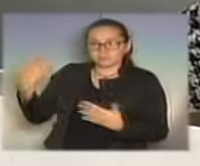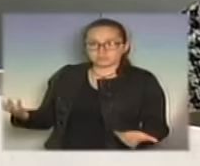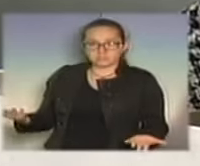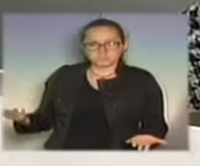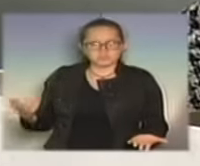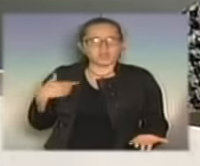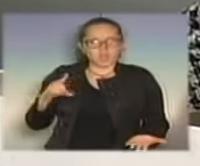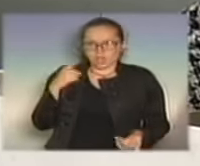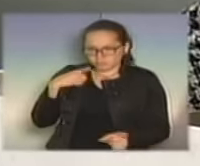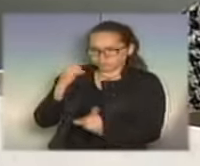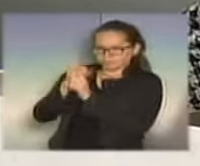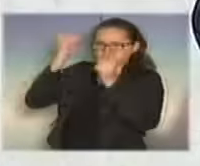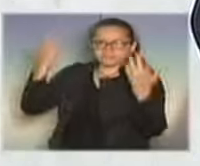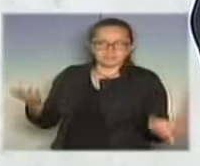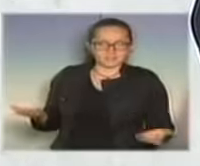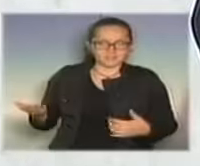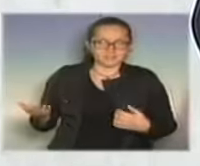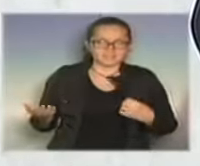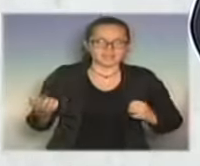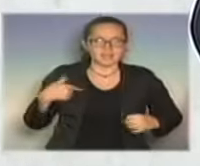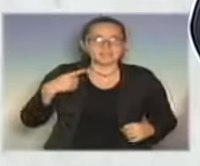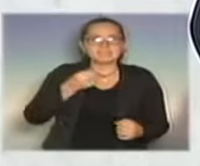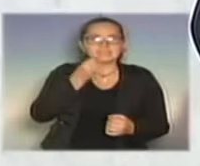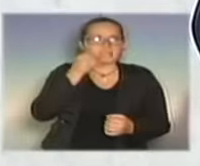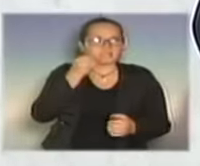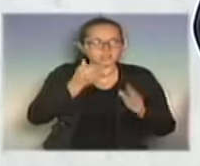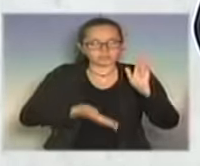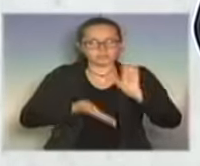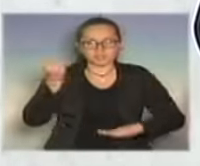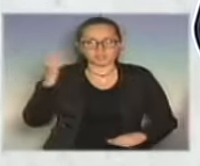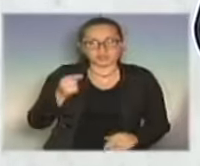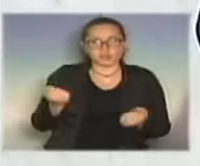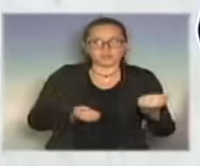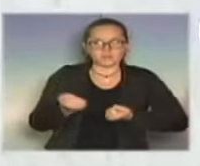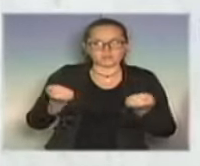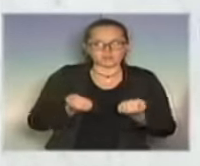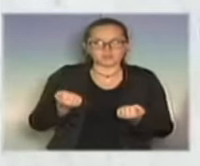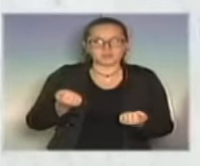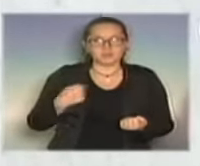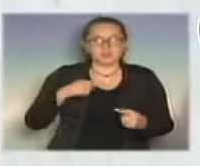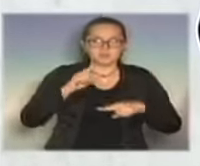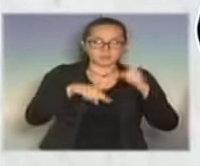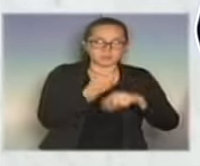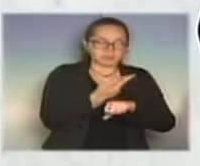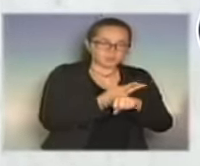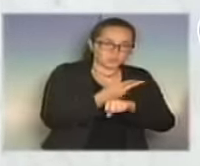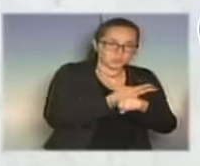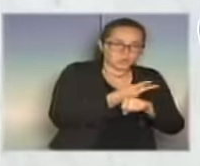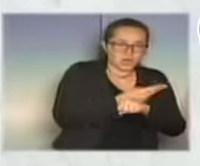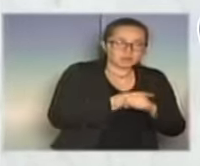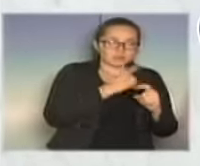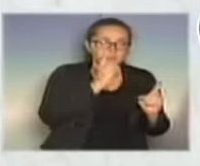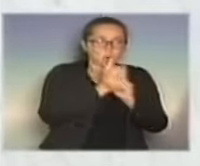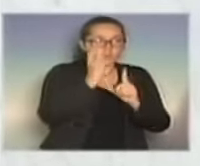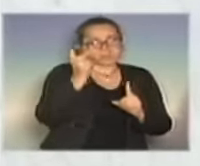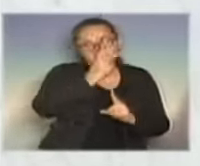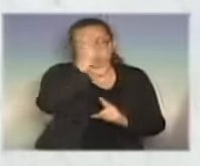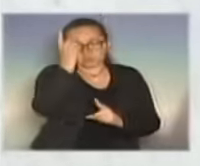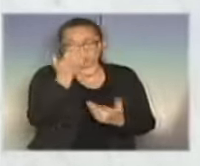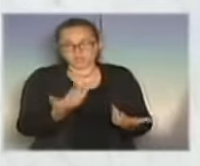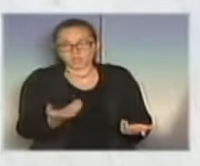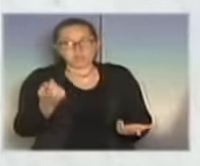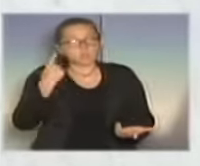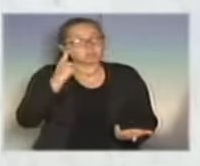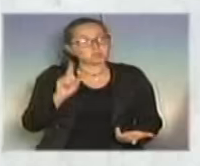É uma situação de flagrante, eles tentaram abordar o veículo, o veículo empreendeu fuga, eles foram atrás na intenção de abordar aquele veículo, eu não